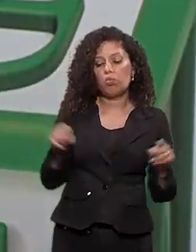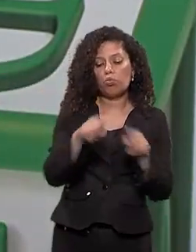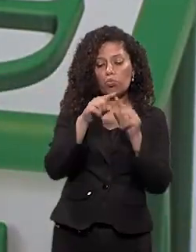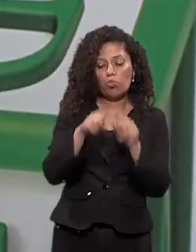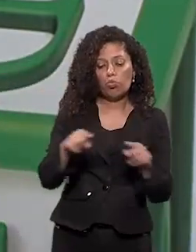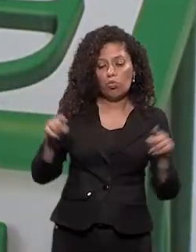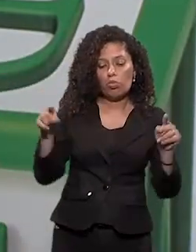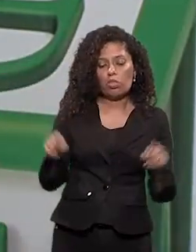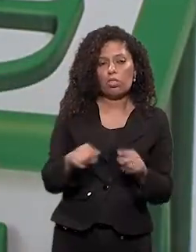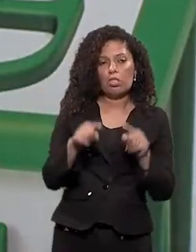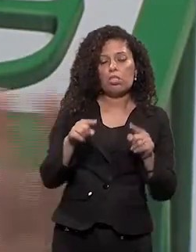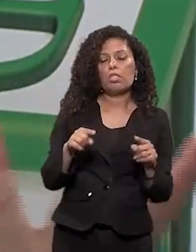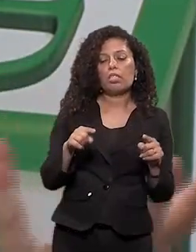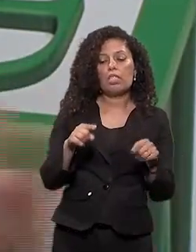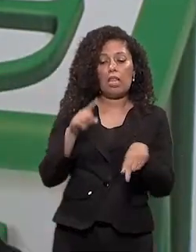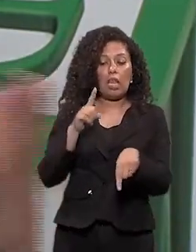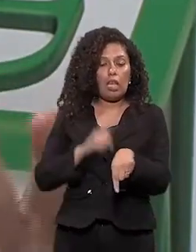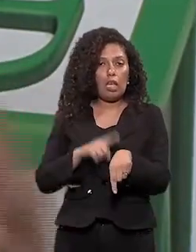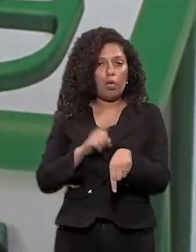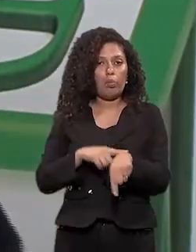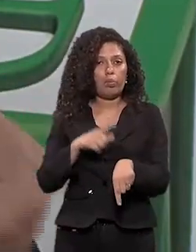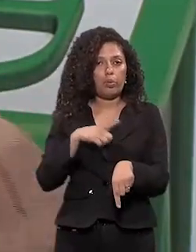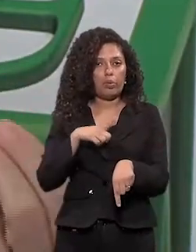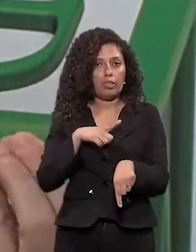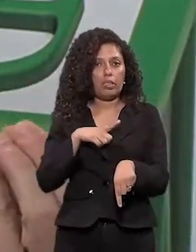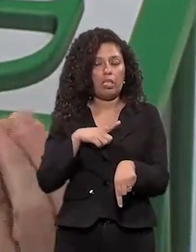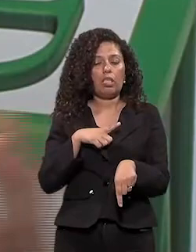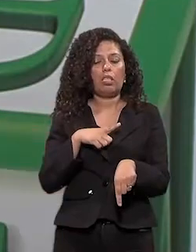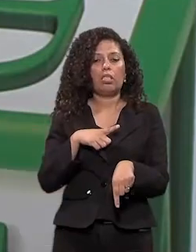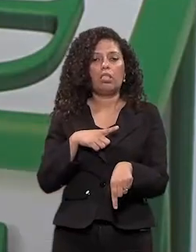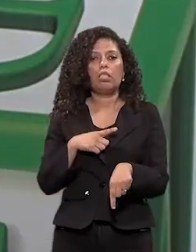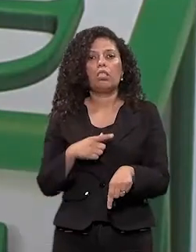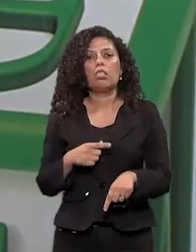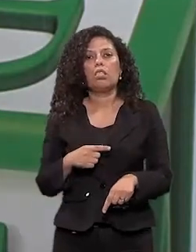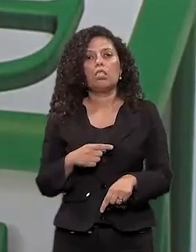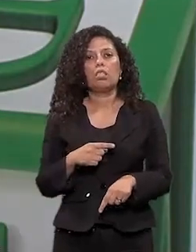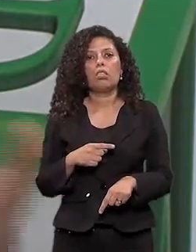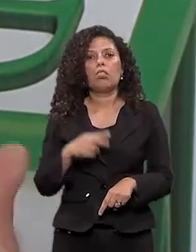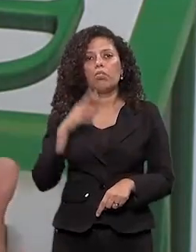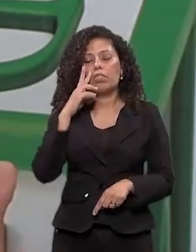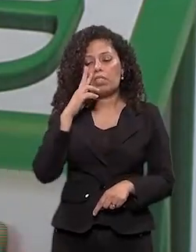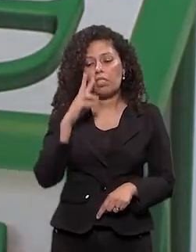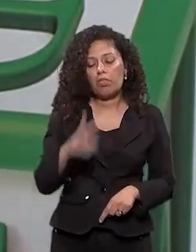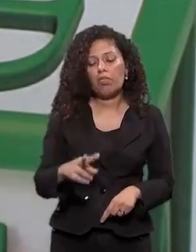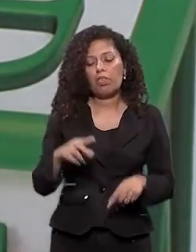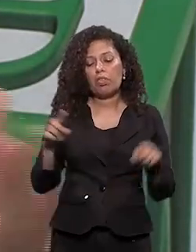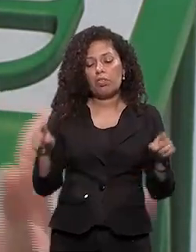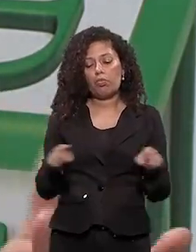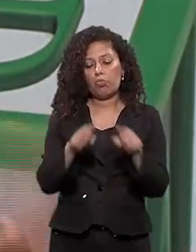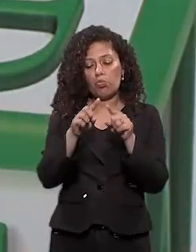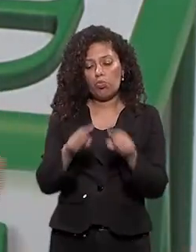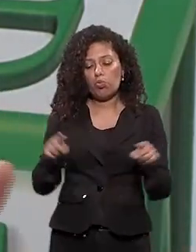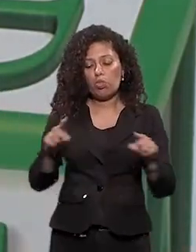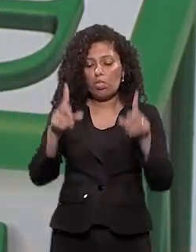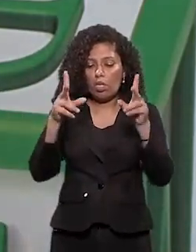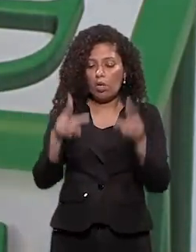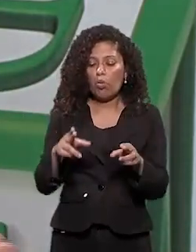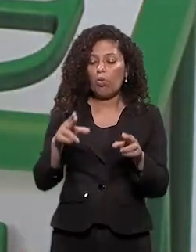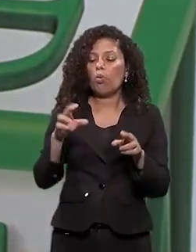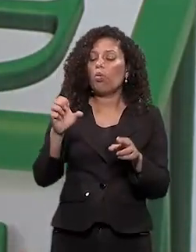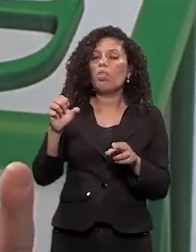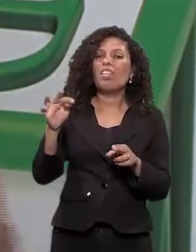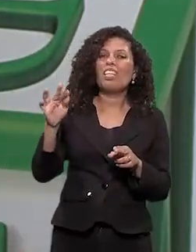É o que faz a gente perceber Determinados aspectos dessa música Então as músicas todas Têm esses elementos Como se fossem letras, né Digamos assim